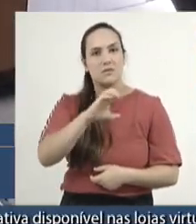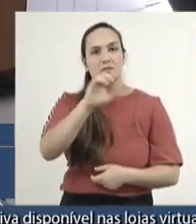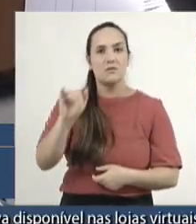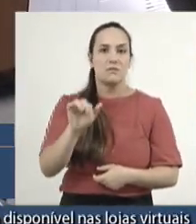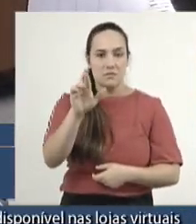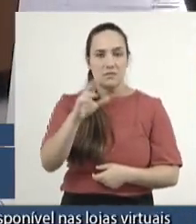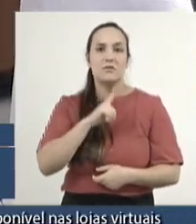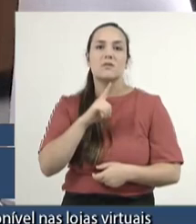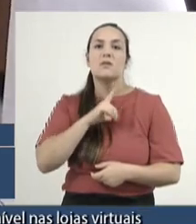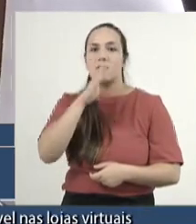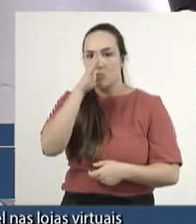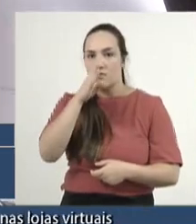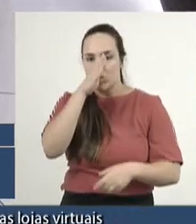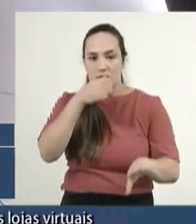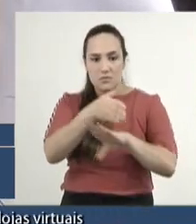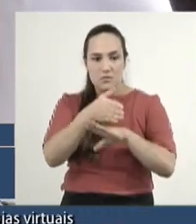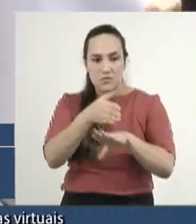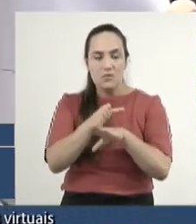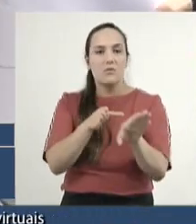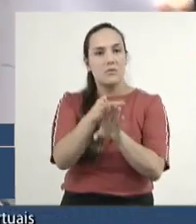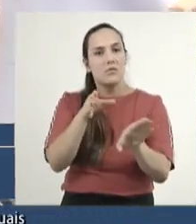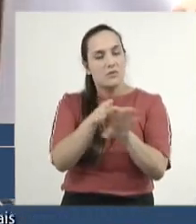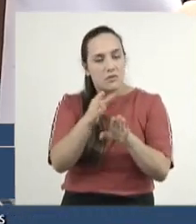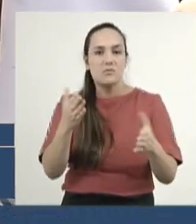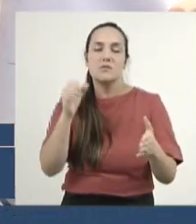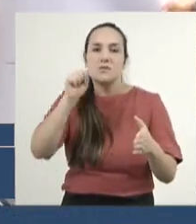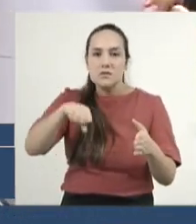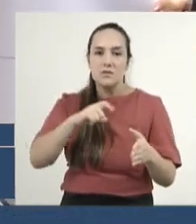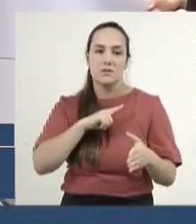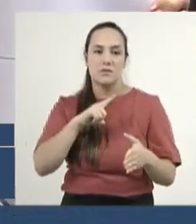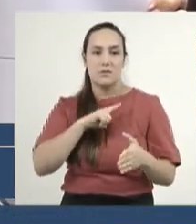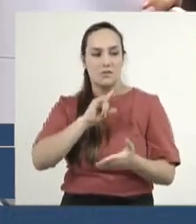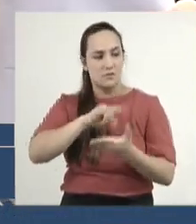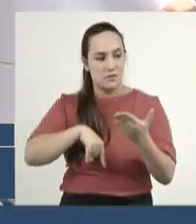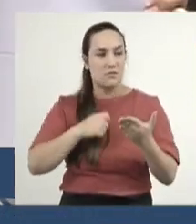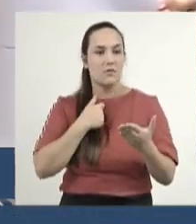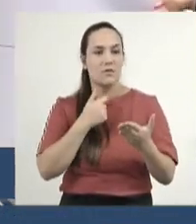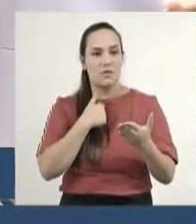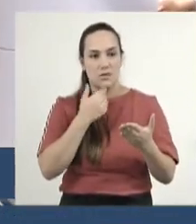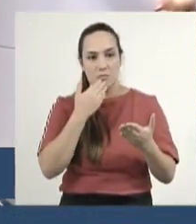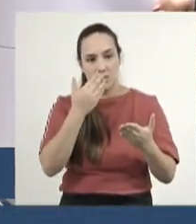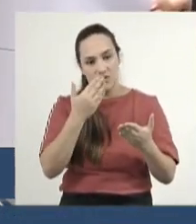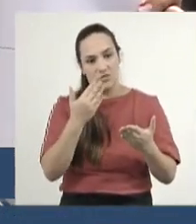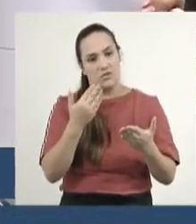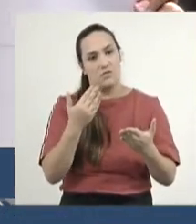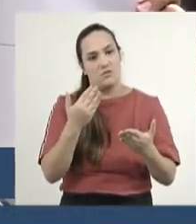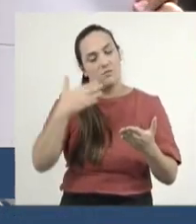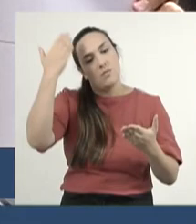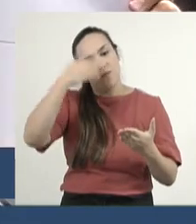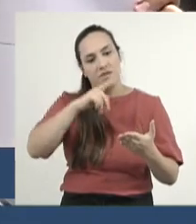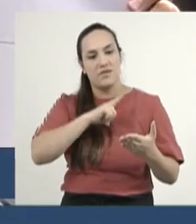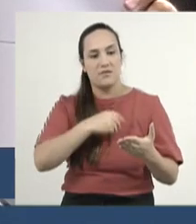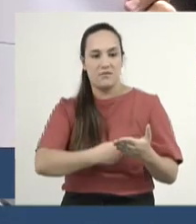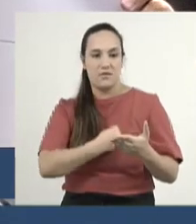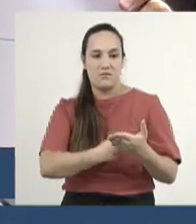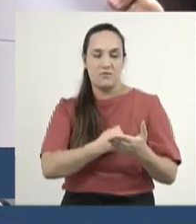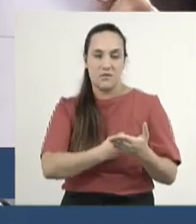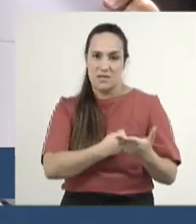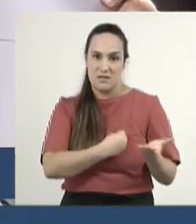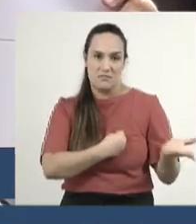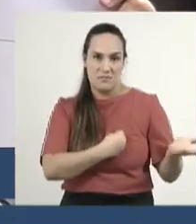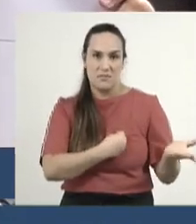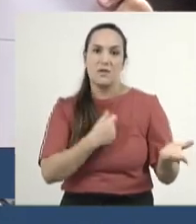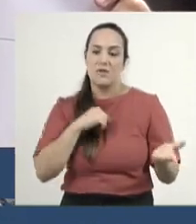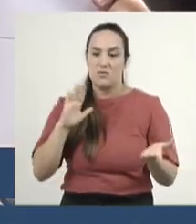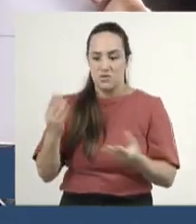CCJ que essa interferência existe e que esse documento que eu pediria para provar a existência, verdade dele, que